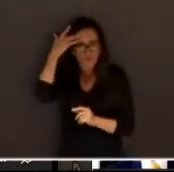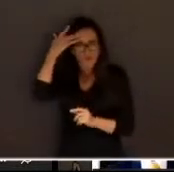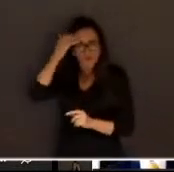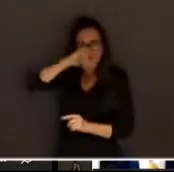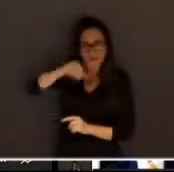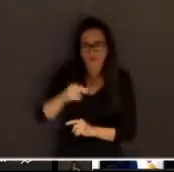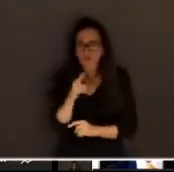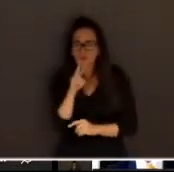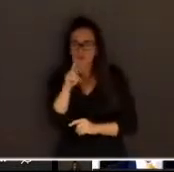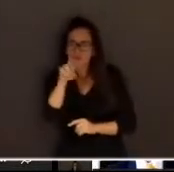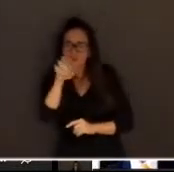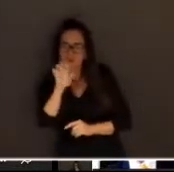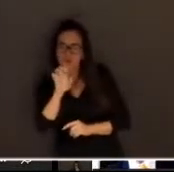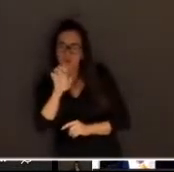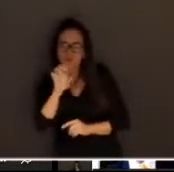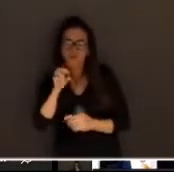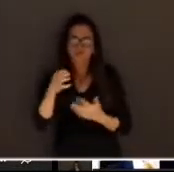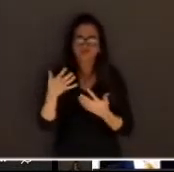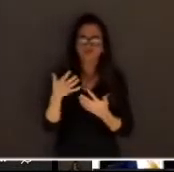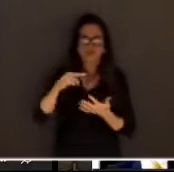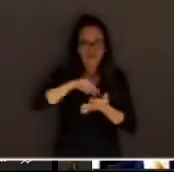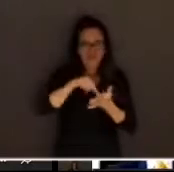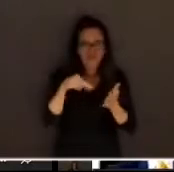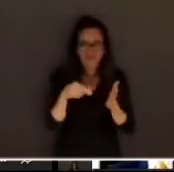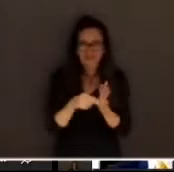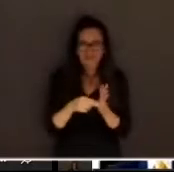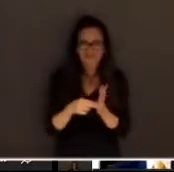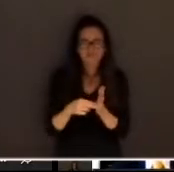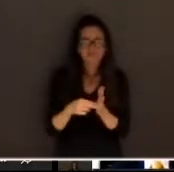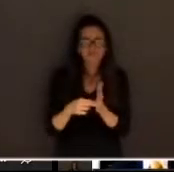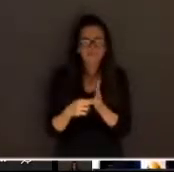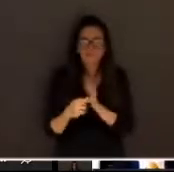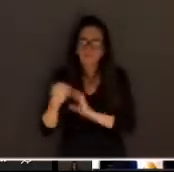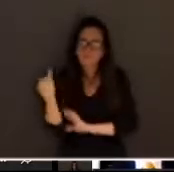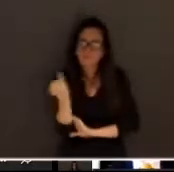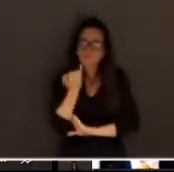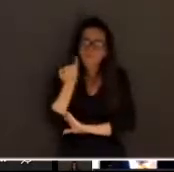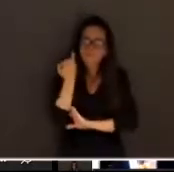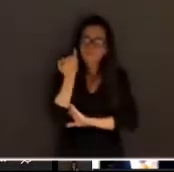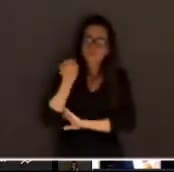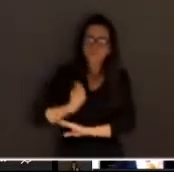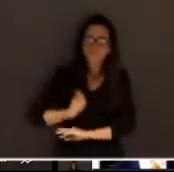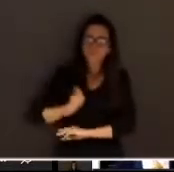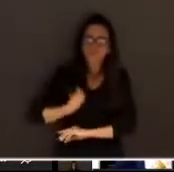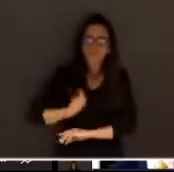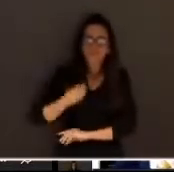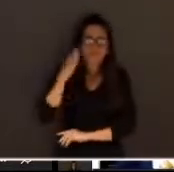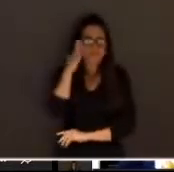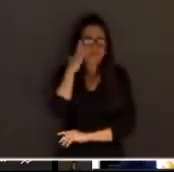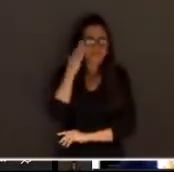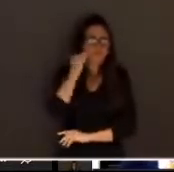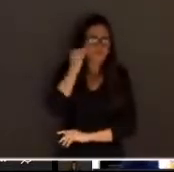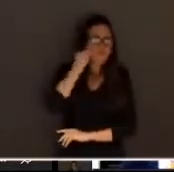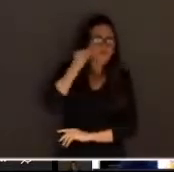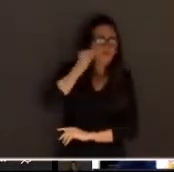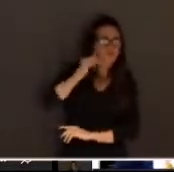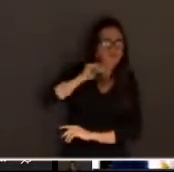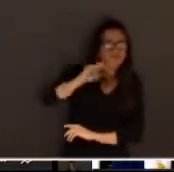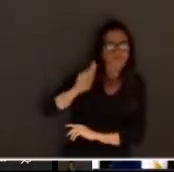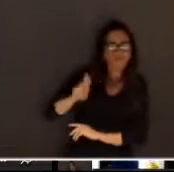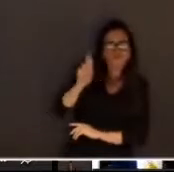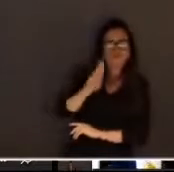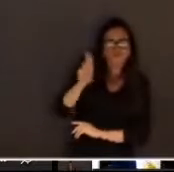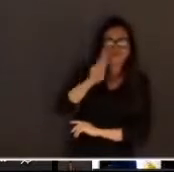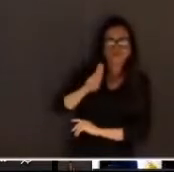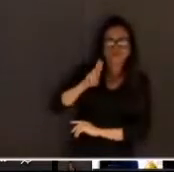dedicam parte significativa da sua existência, que se utilizam da inteligência, da experiência de vida, da força